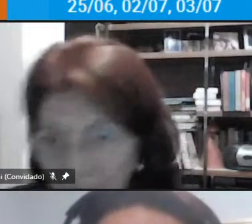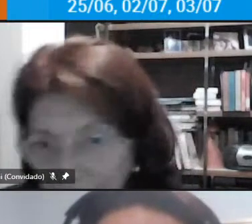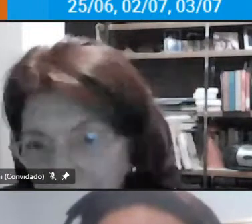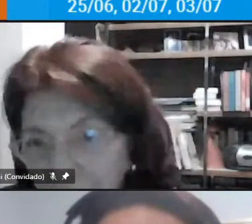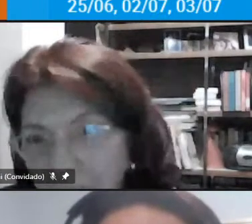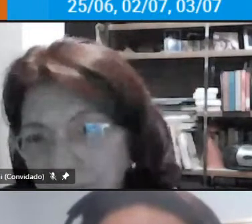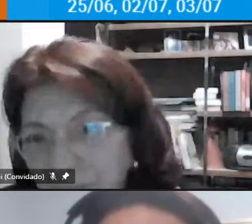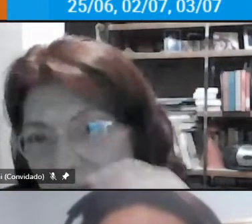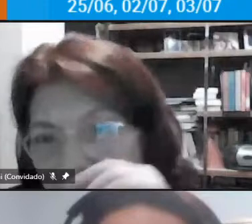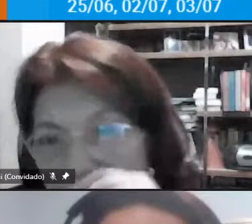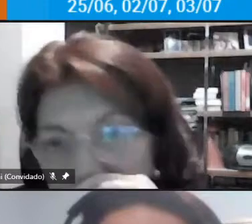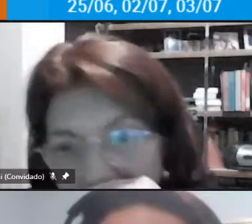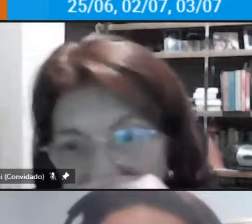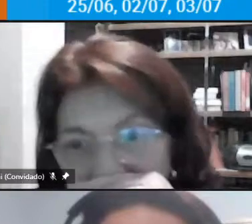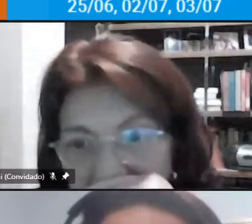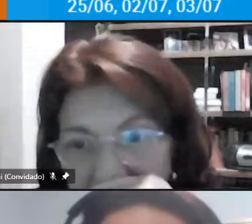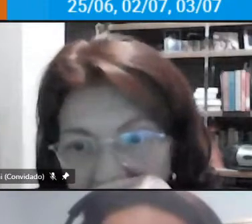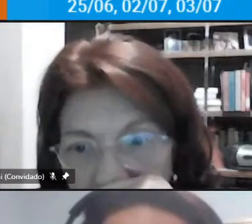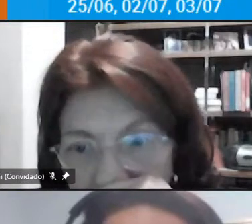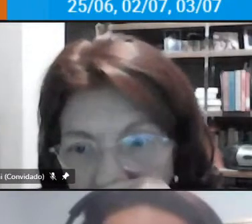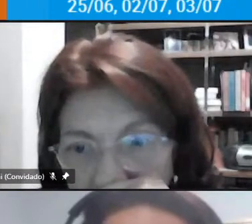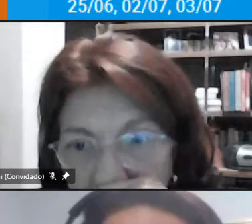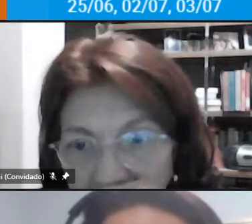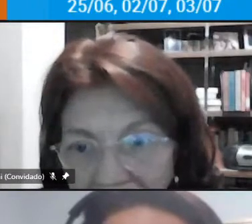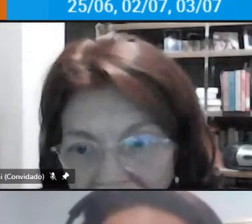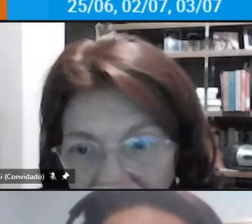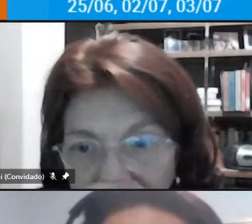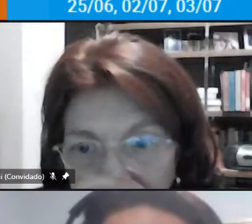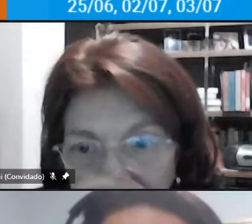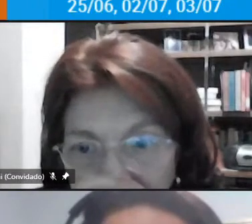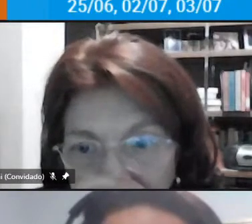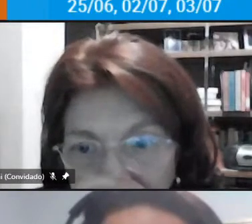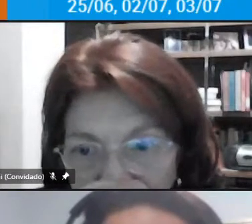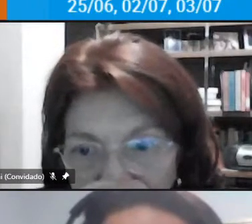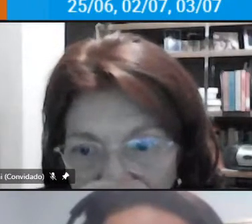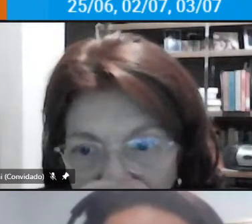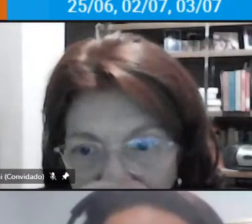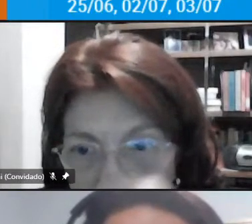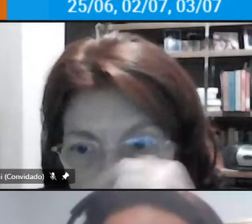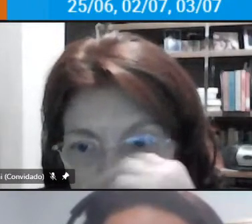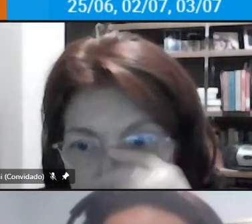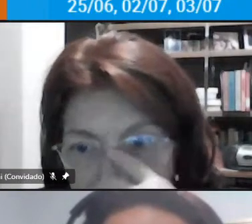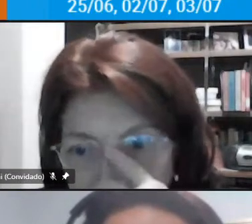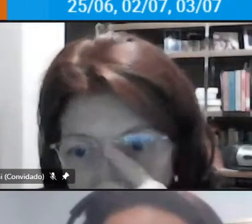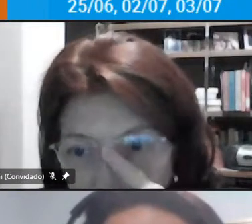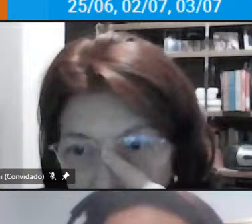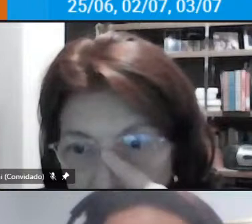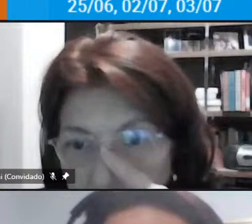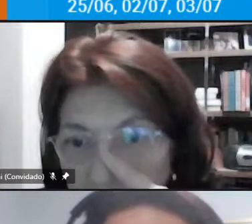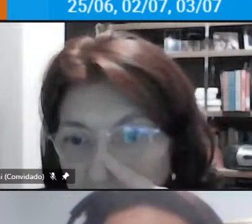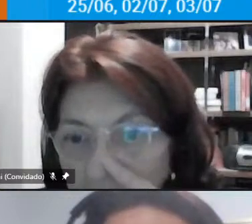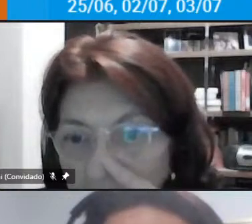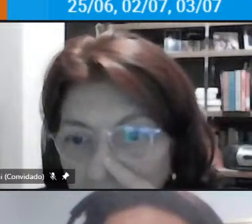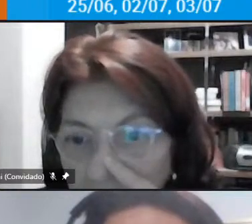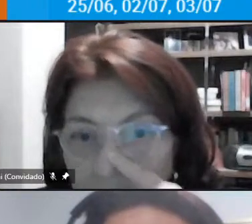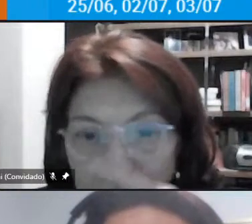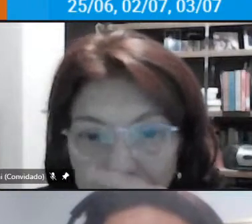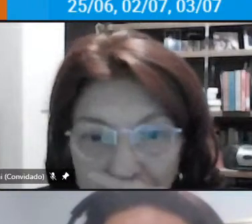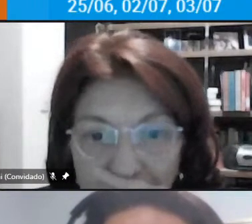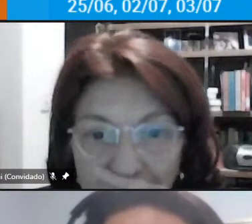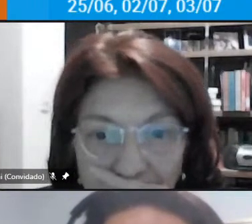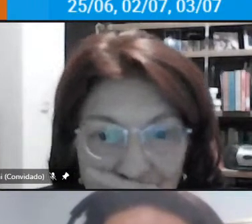pagou o seu trabalhador né usa né infringe até o contrato que